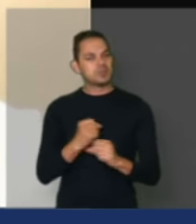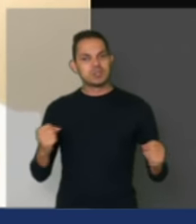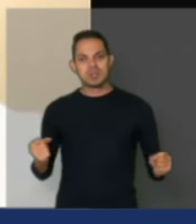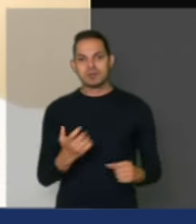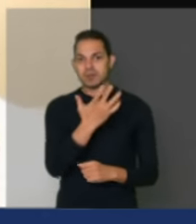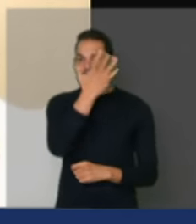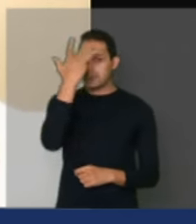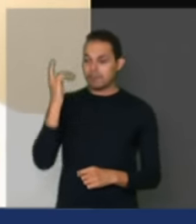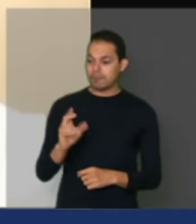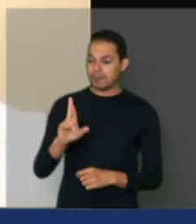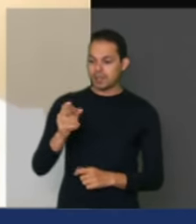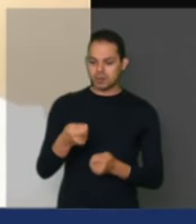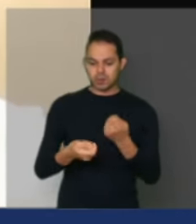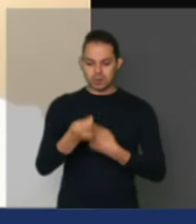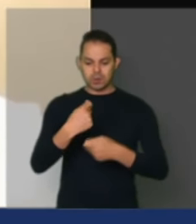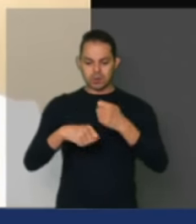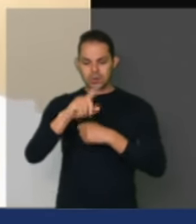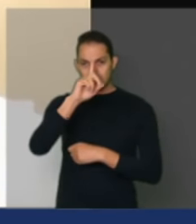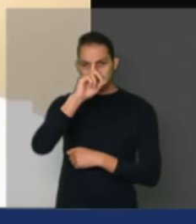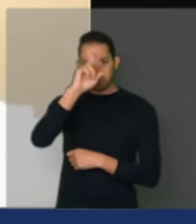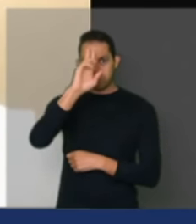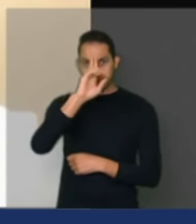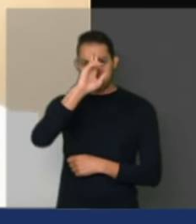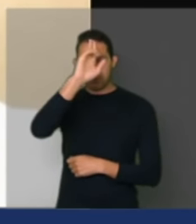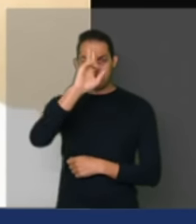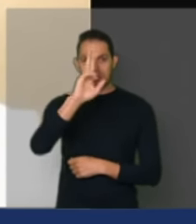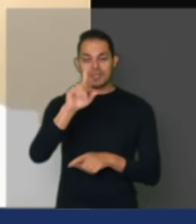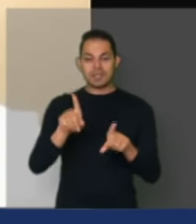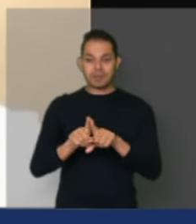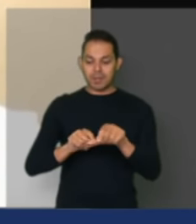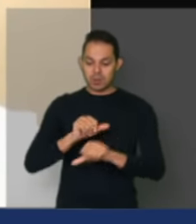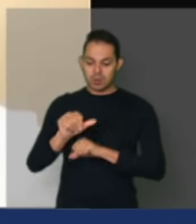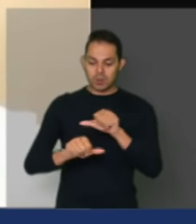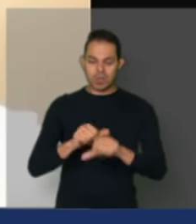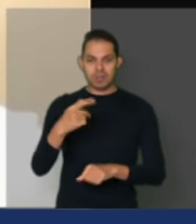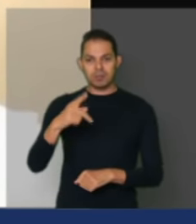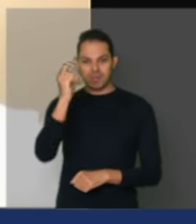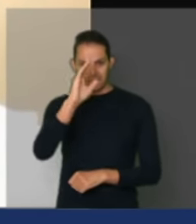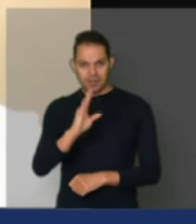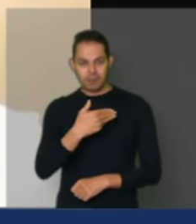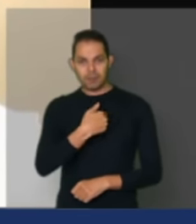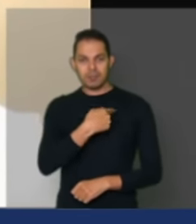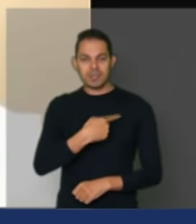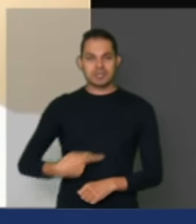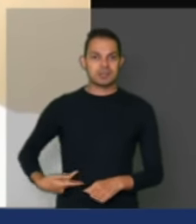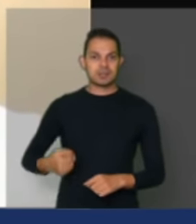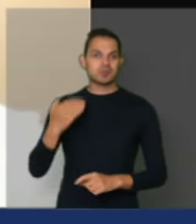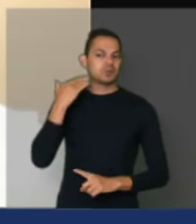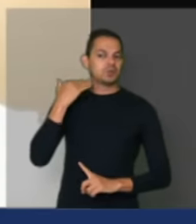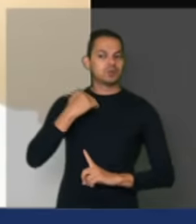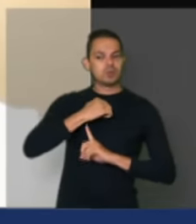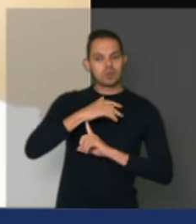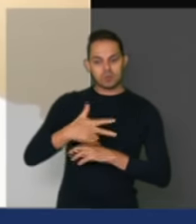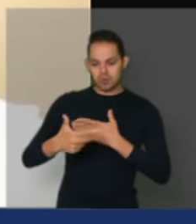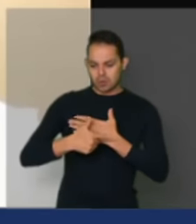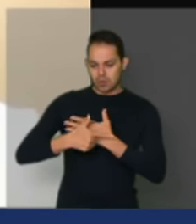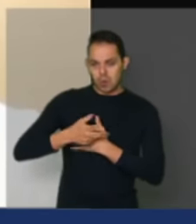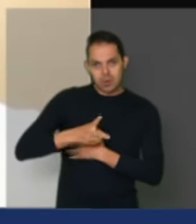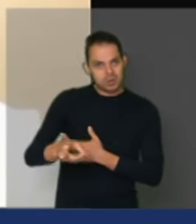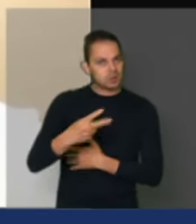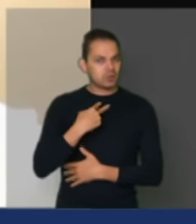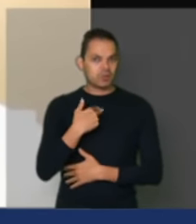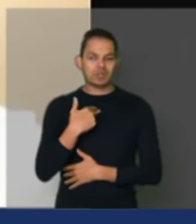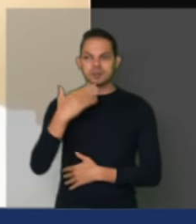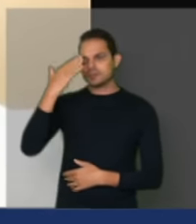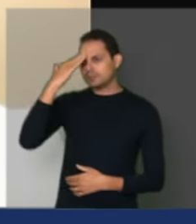comanda a economia brasileira e comanda o câmbio no Brasil como presidente do Banco Central permaneça nos cargos nesse momento. Muito obrigado,